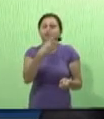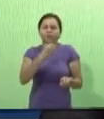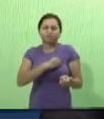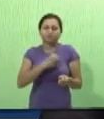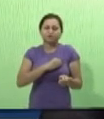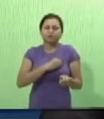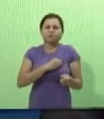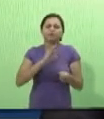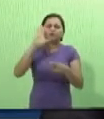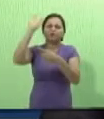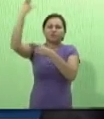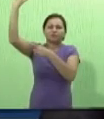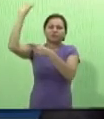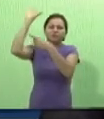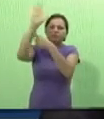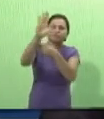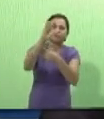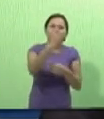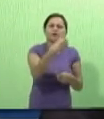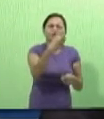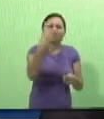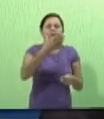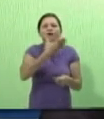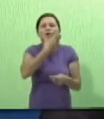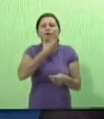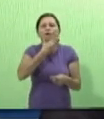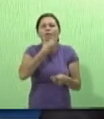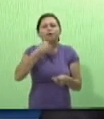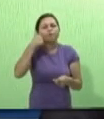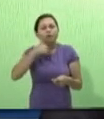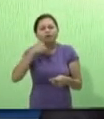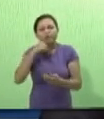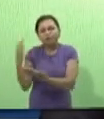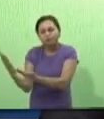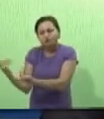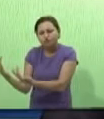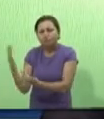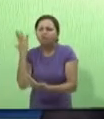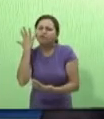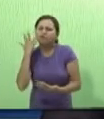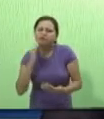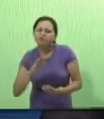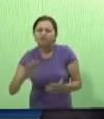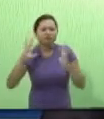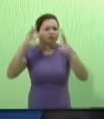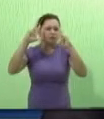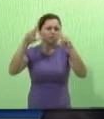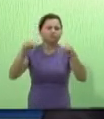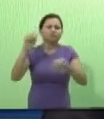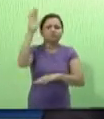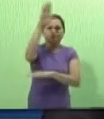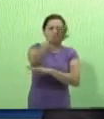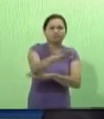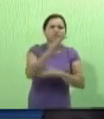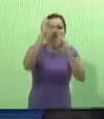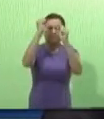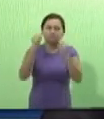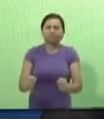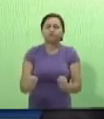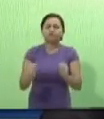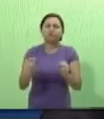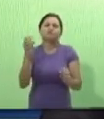a sua mão através da pessoa de Jesus, para esta pessoa, para este homem, para esta mulher, para esse jovem, para esse adolescente nesta tarde,